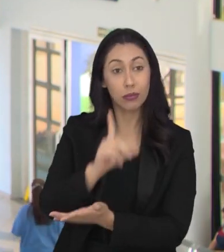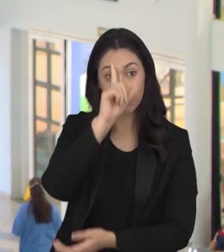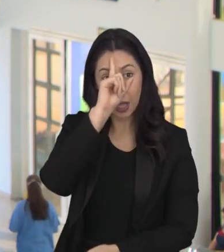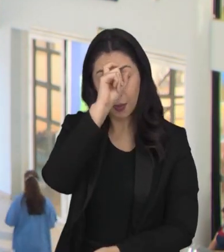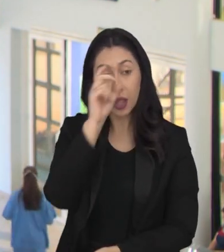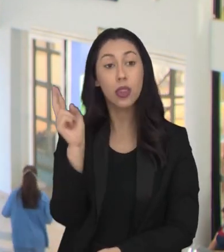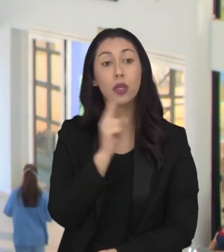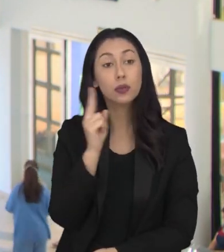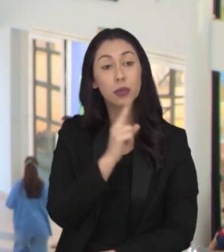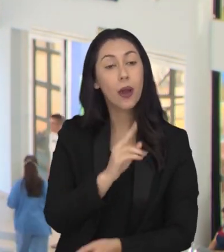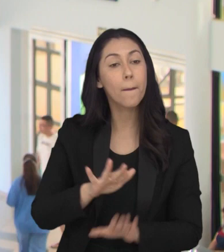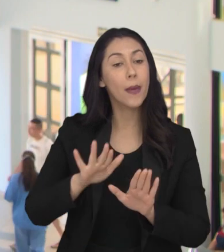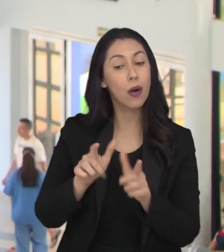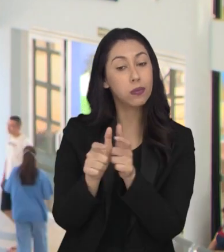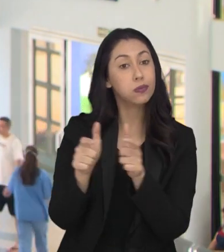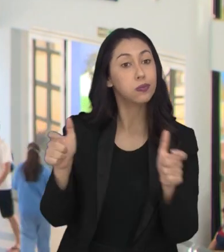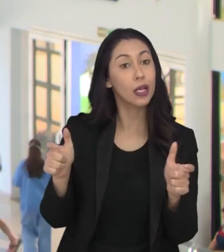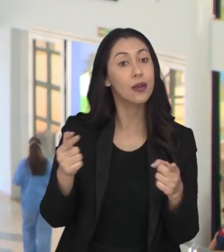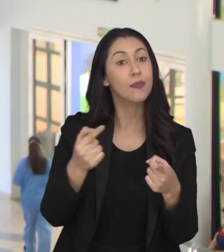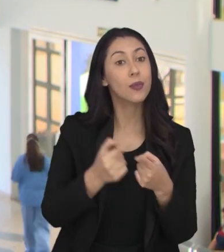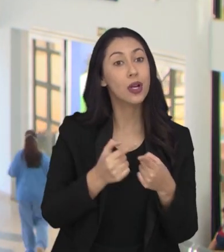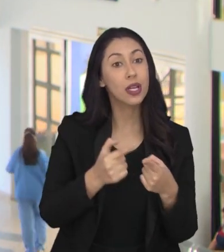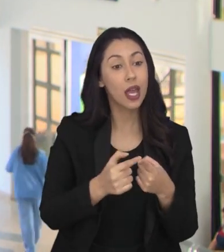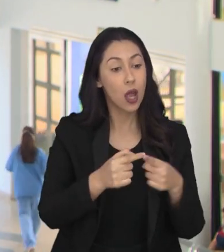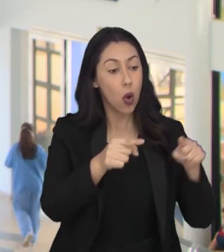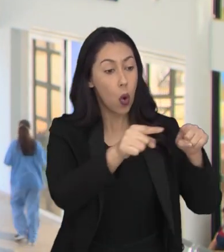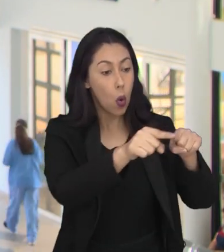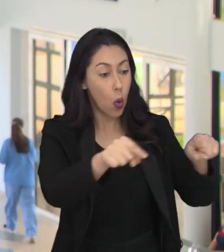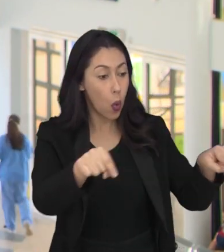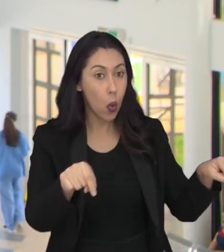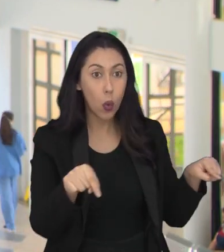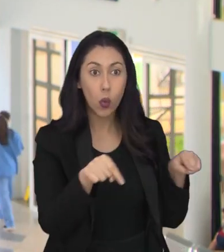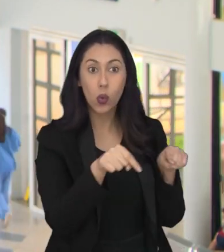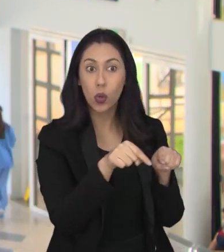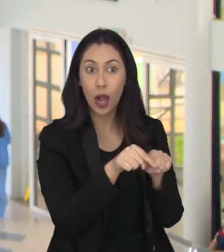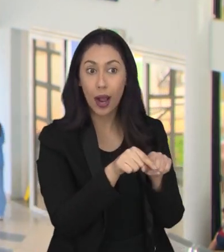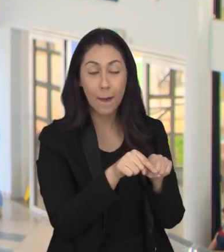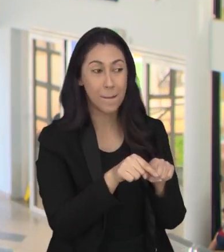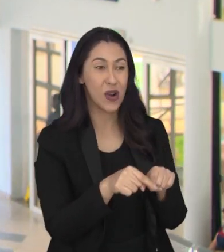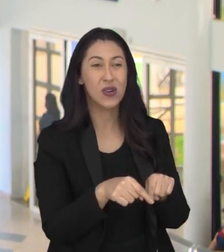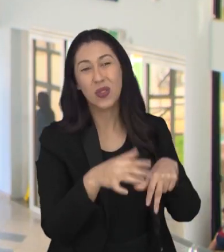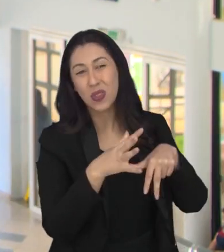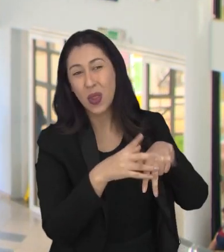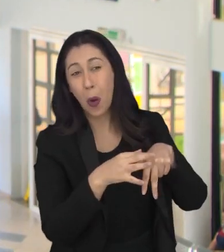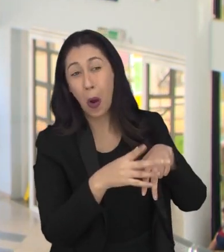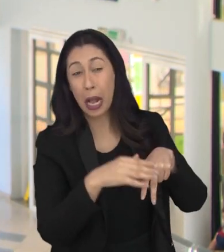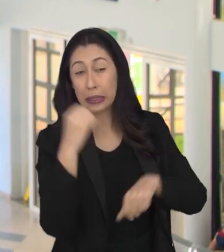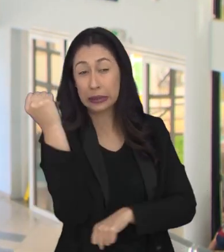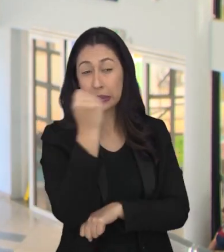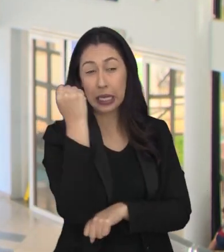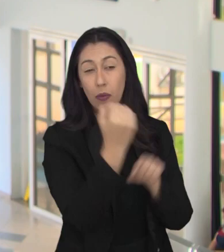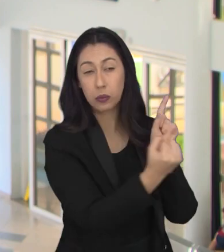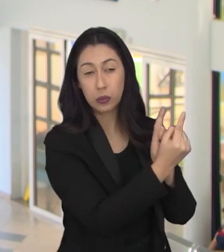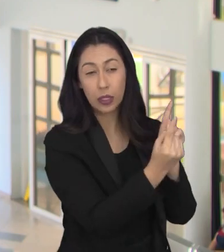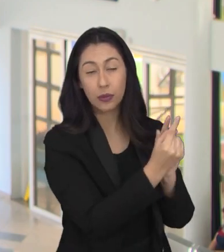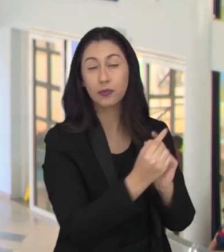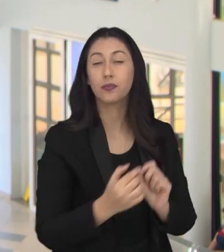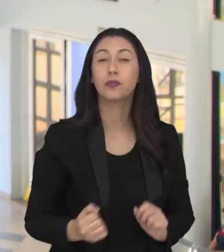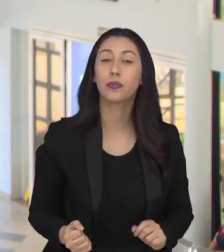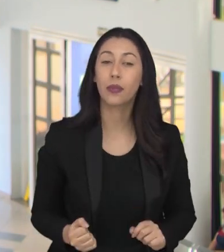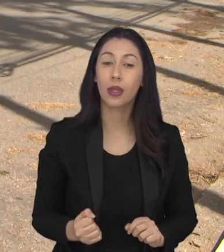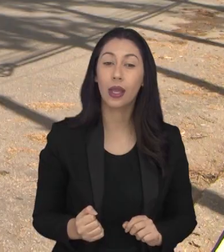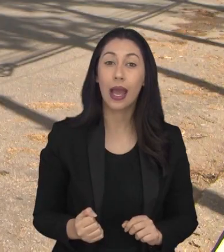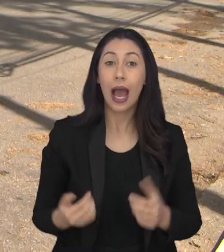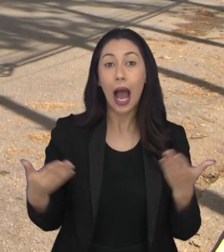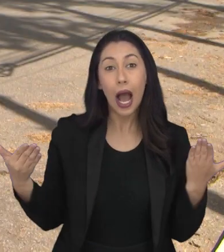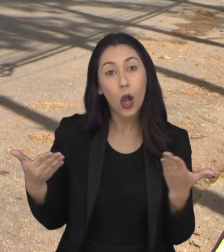-socorro e vai ter a sua capacidade maior também, né? Porque ele ganha essa área para atender os pacientes mais graves, que é a grande vocação do